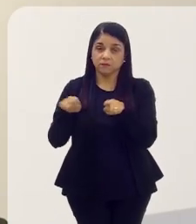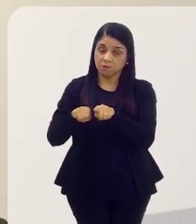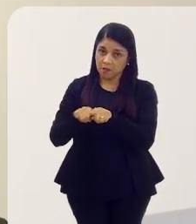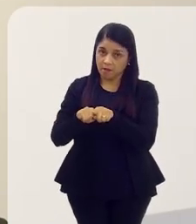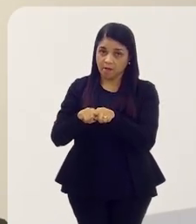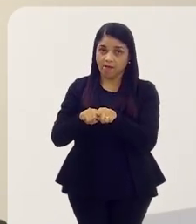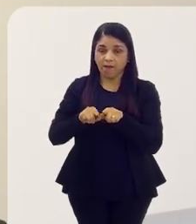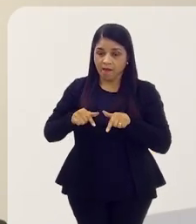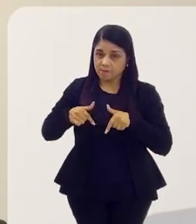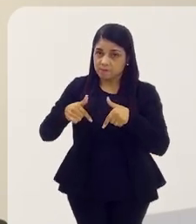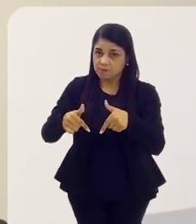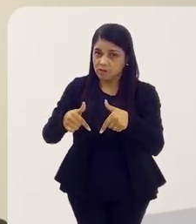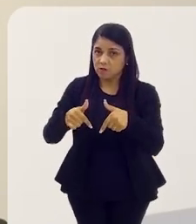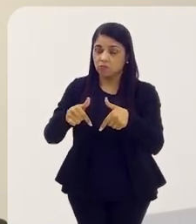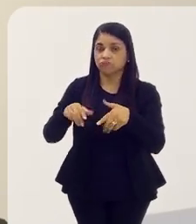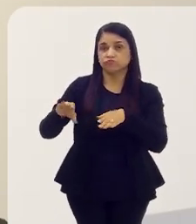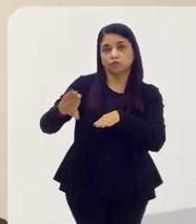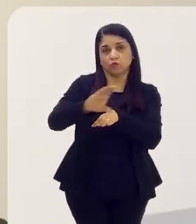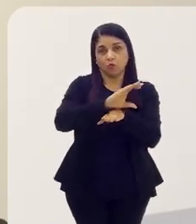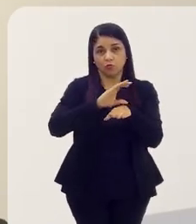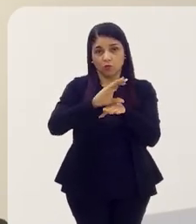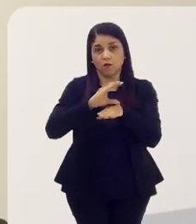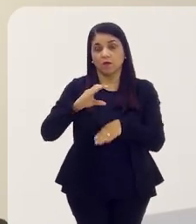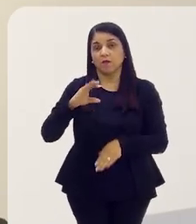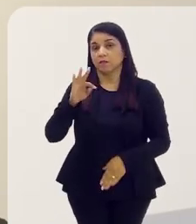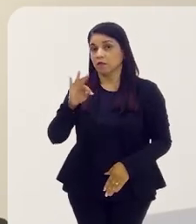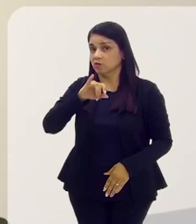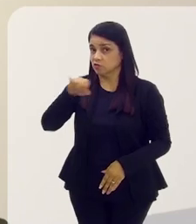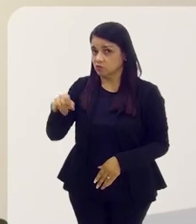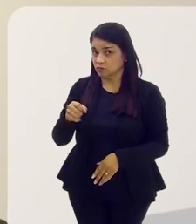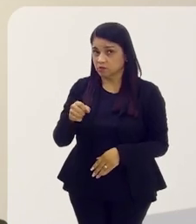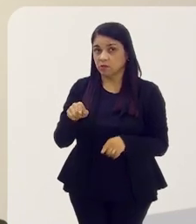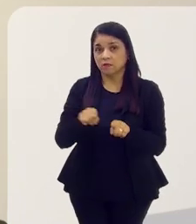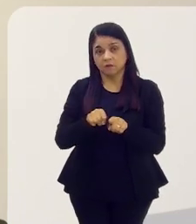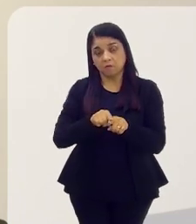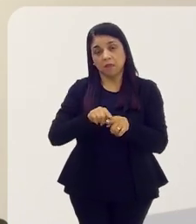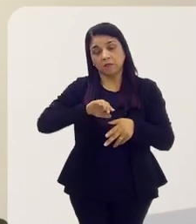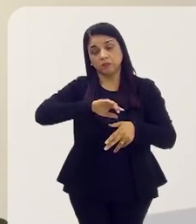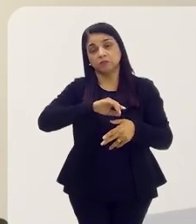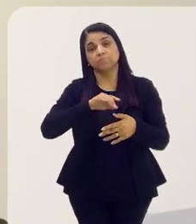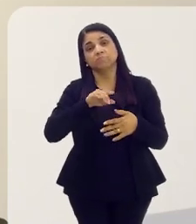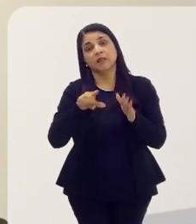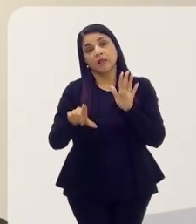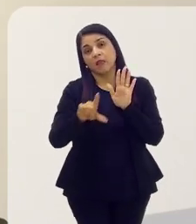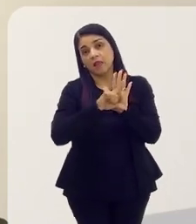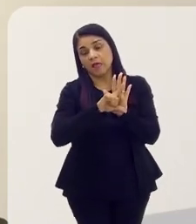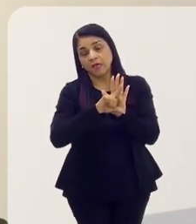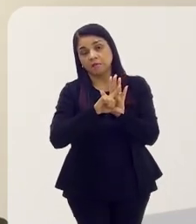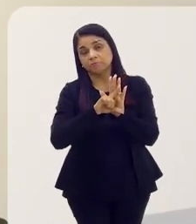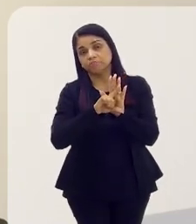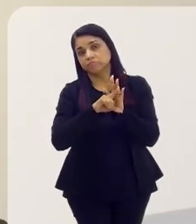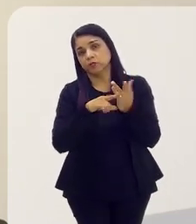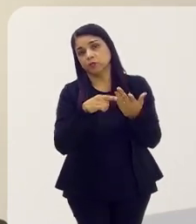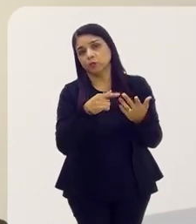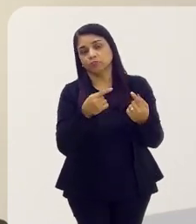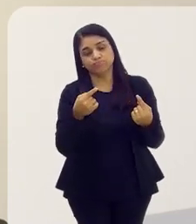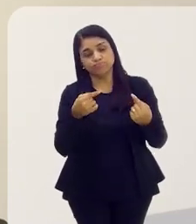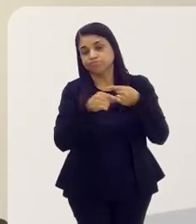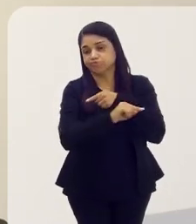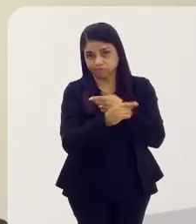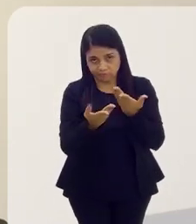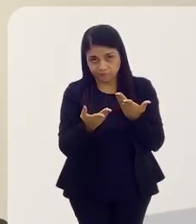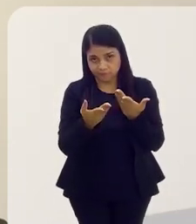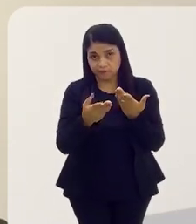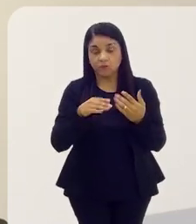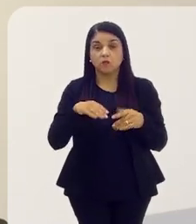competência de fazer ação direta de inconstitucionalidade, o TJ, ou até de ilegalidade de leis existentes. Então, o